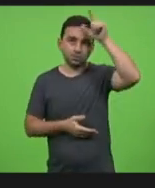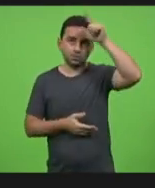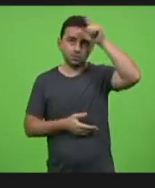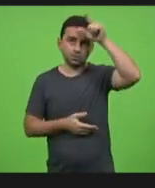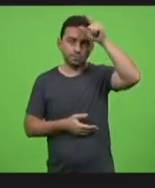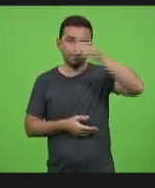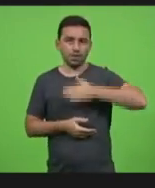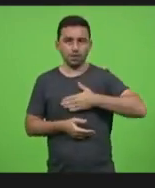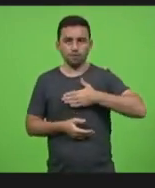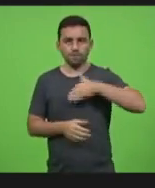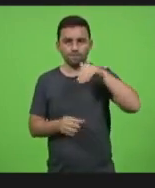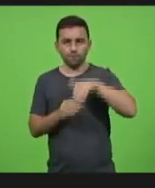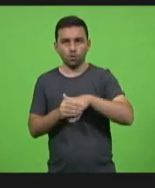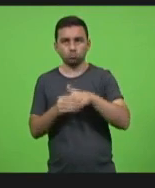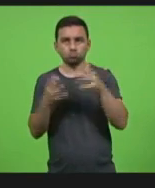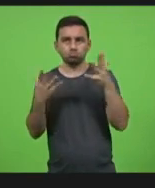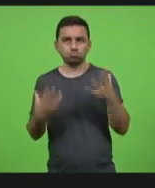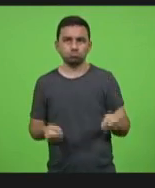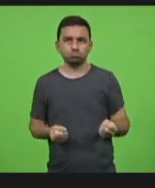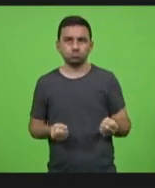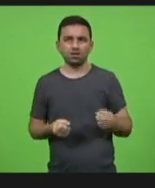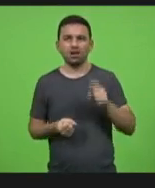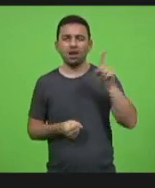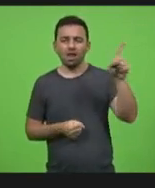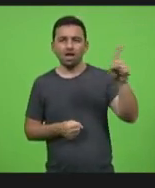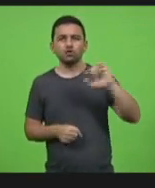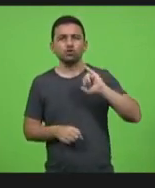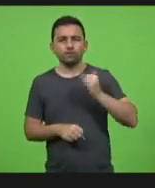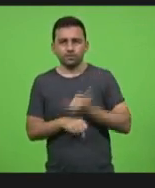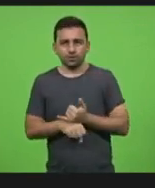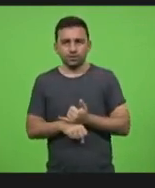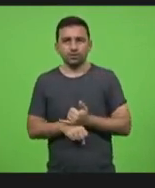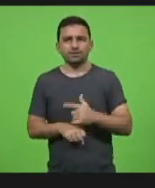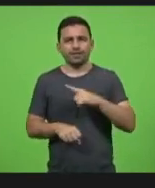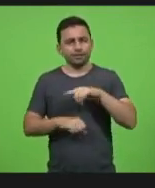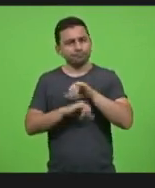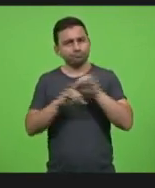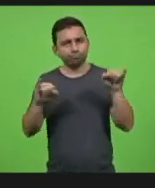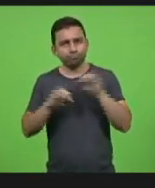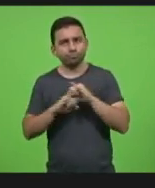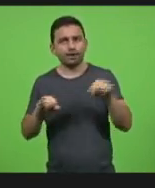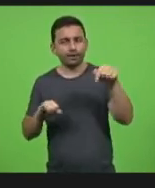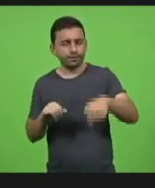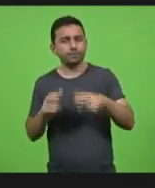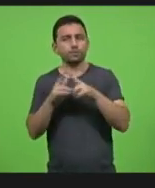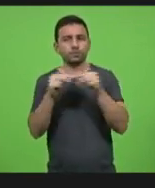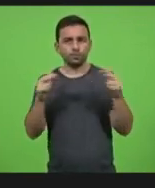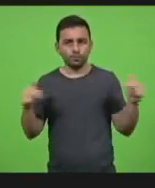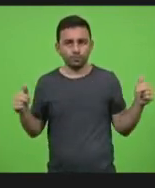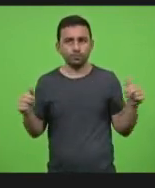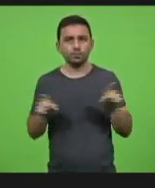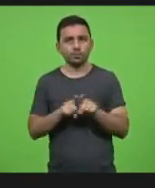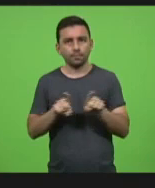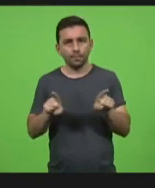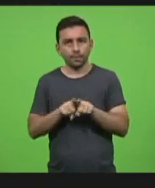voto favorável pro que fizeram em Joinville manifestação que também fizeram aqui em Florianópolis fizeram em diversos municípios porque o